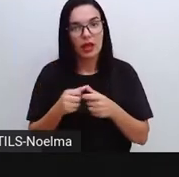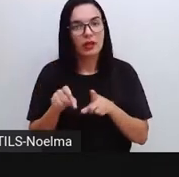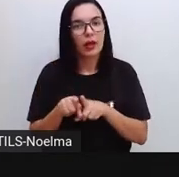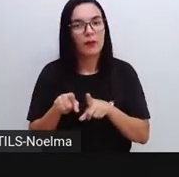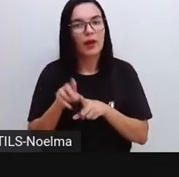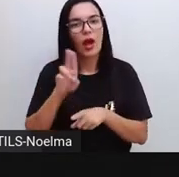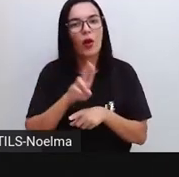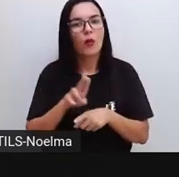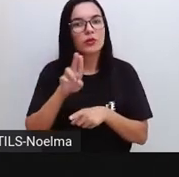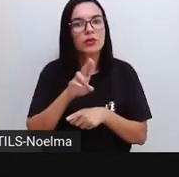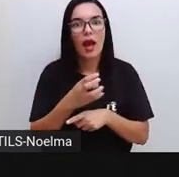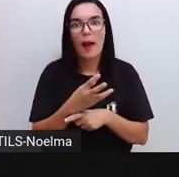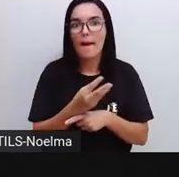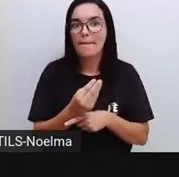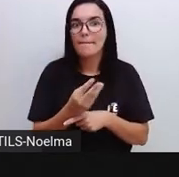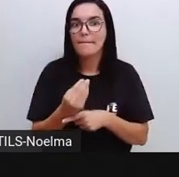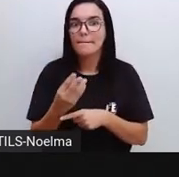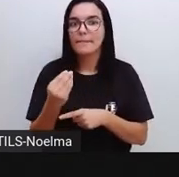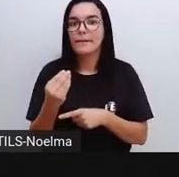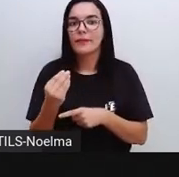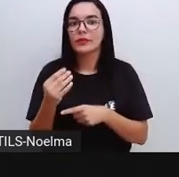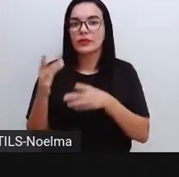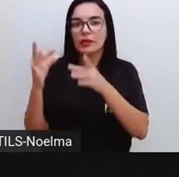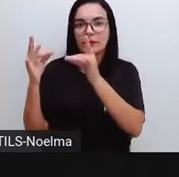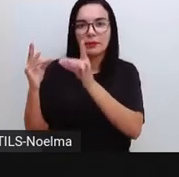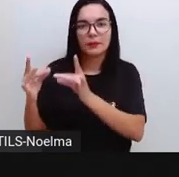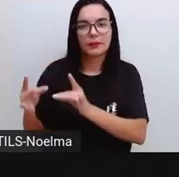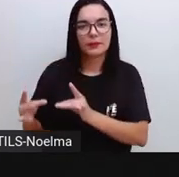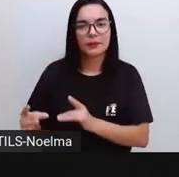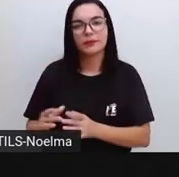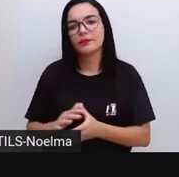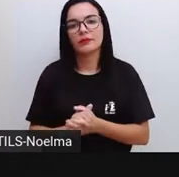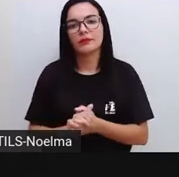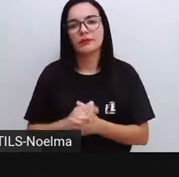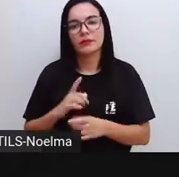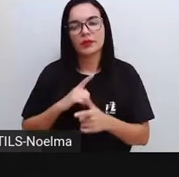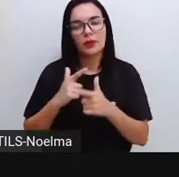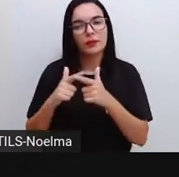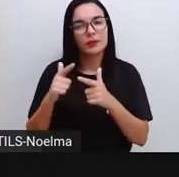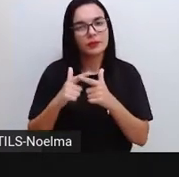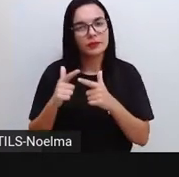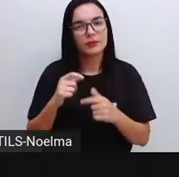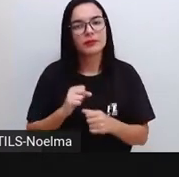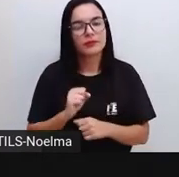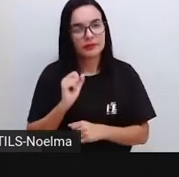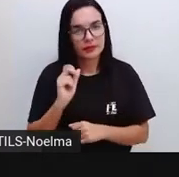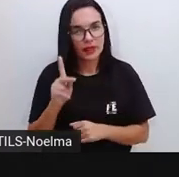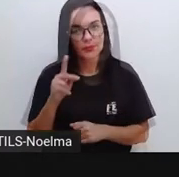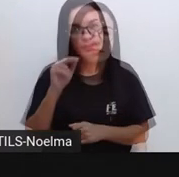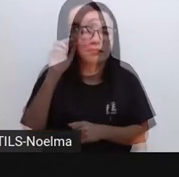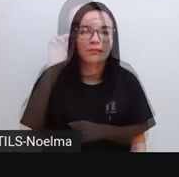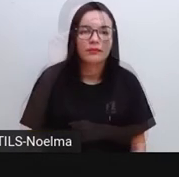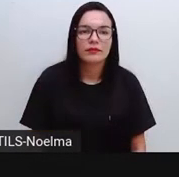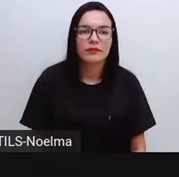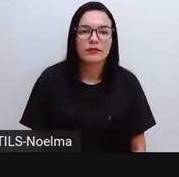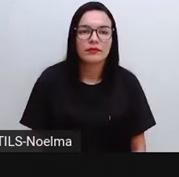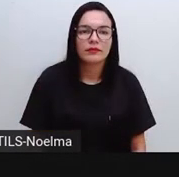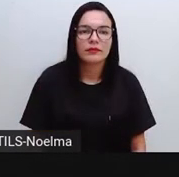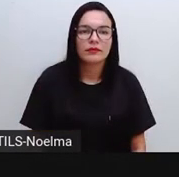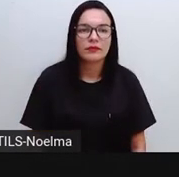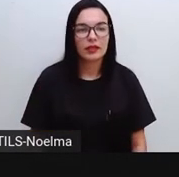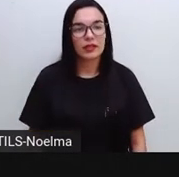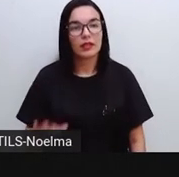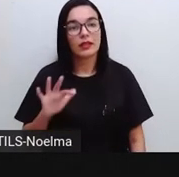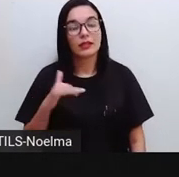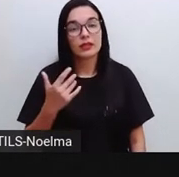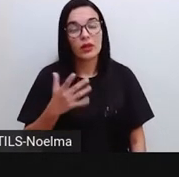estratégias aí para resolver uma situação, um problema, um probleminha? Muito bem. Então, vamos